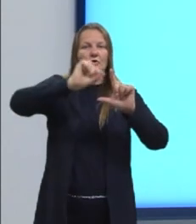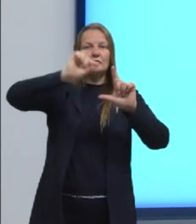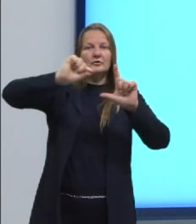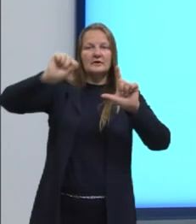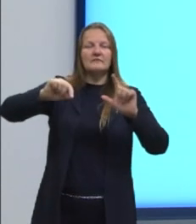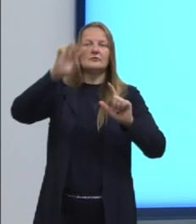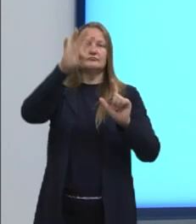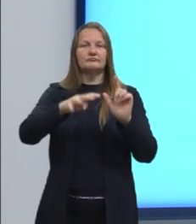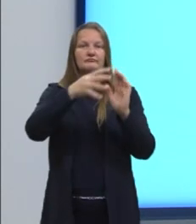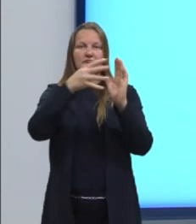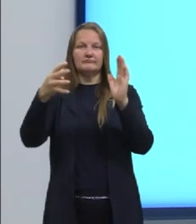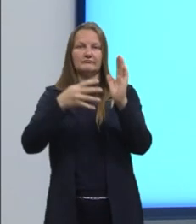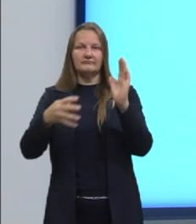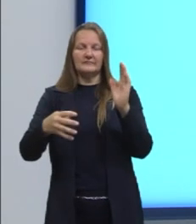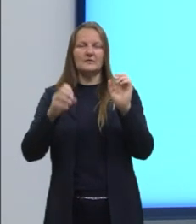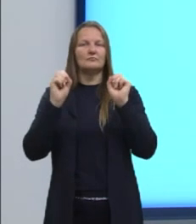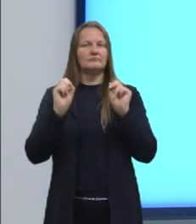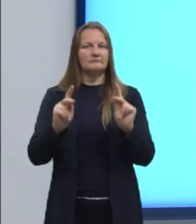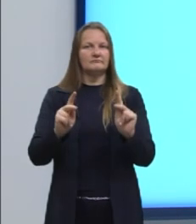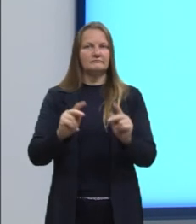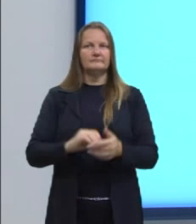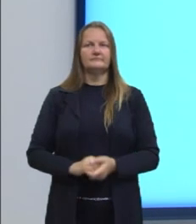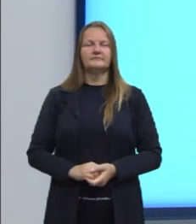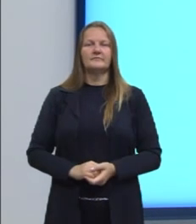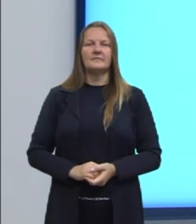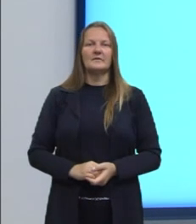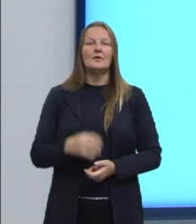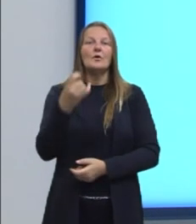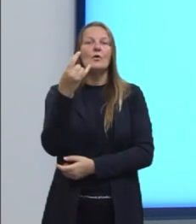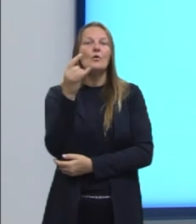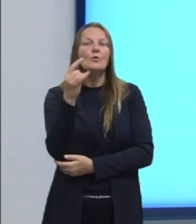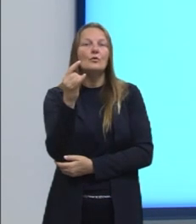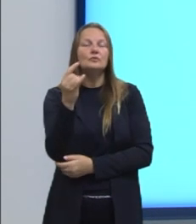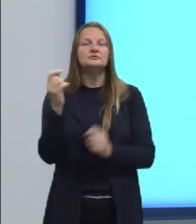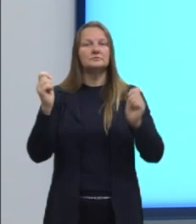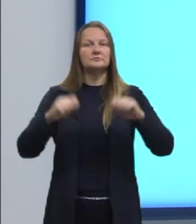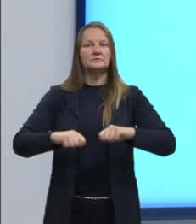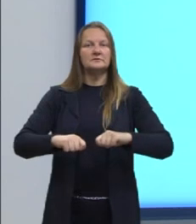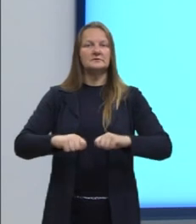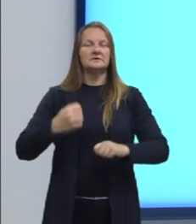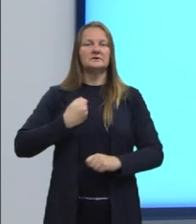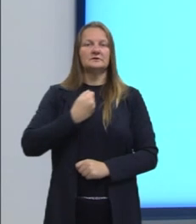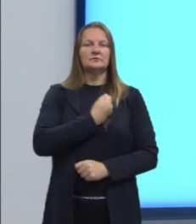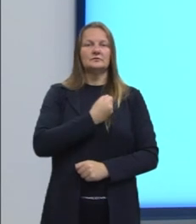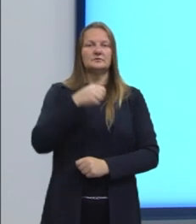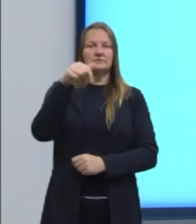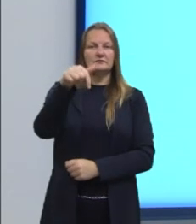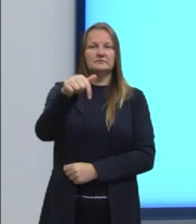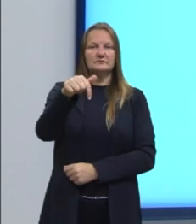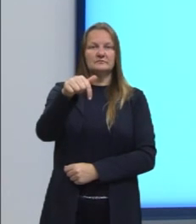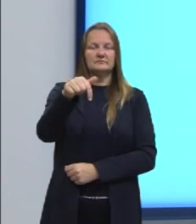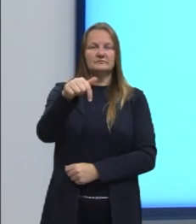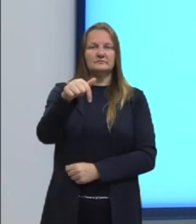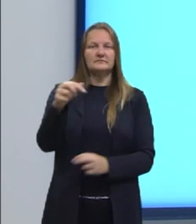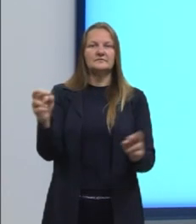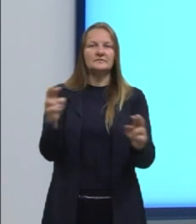tabelas, ok. E a última competência aqui envolvida, né? No nosso Enem, é a